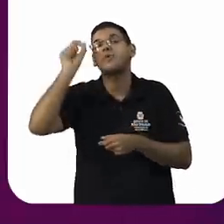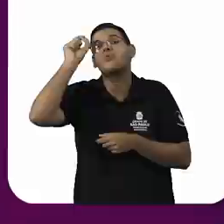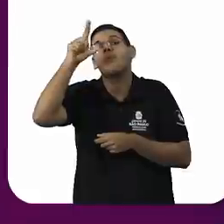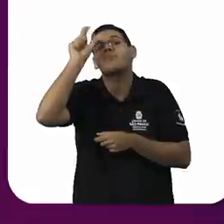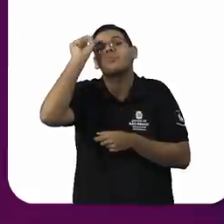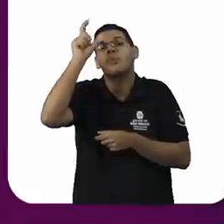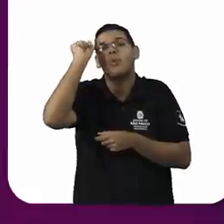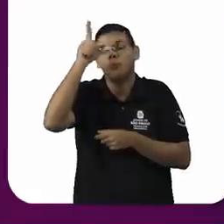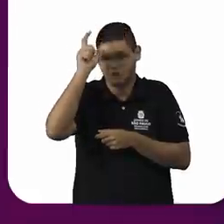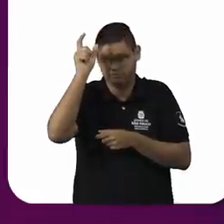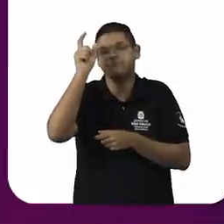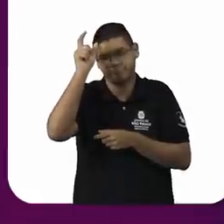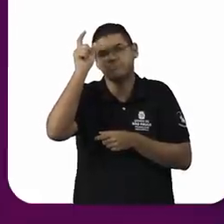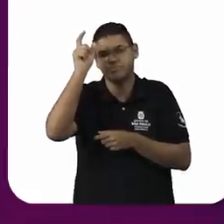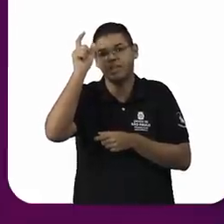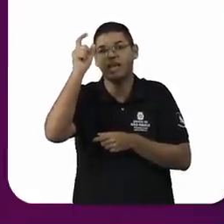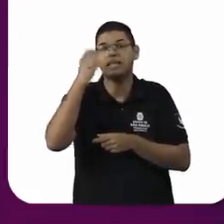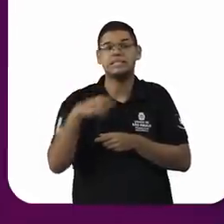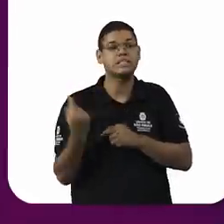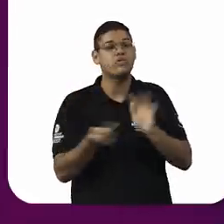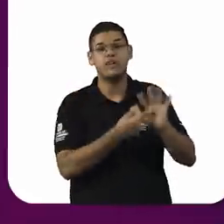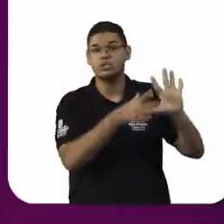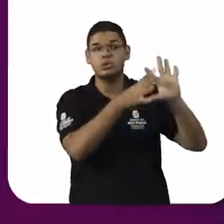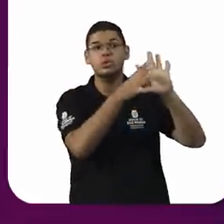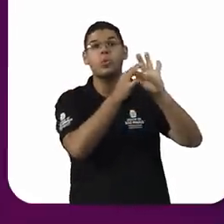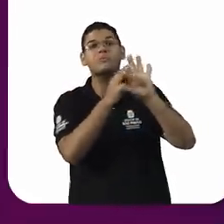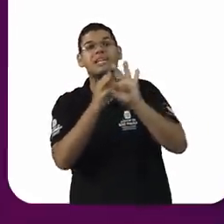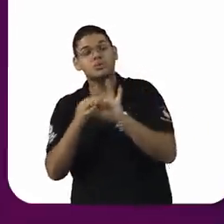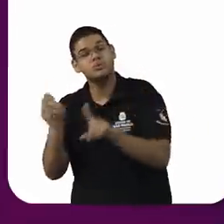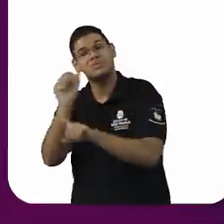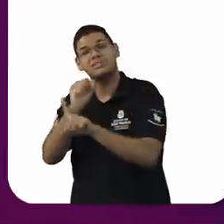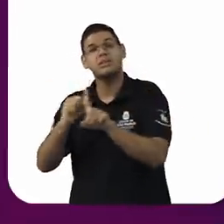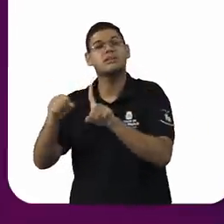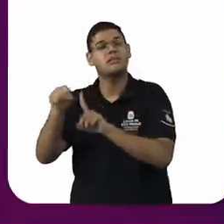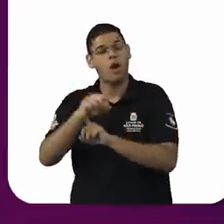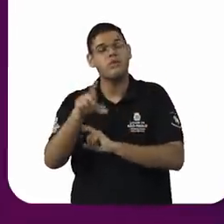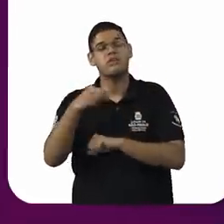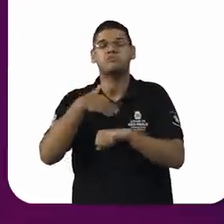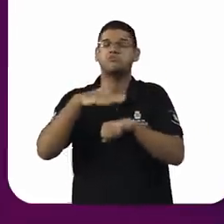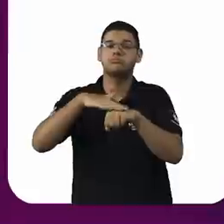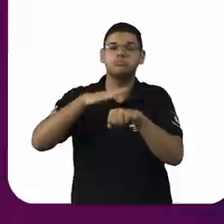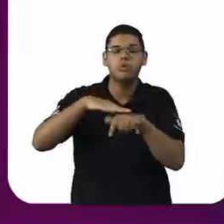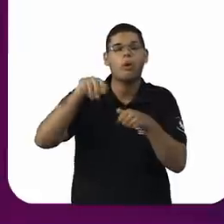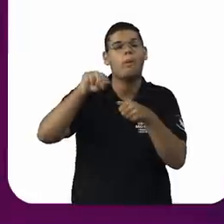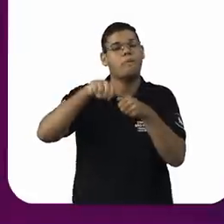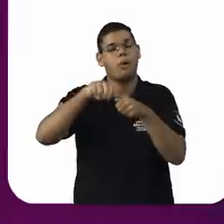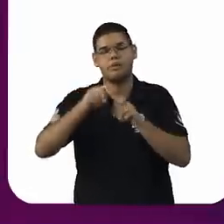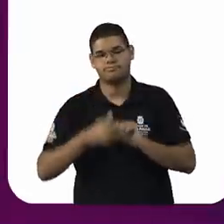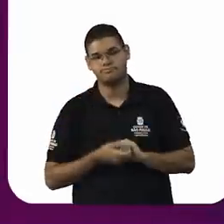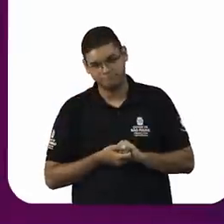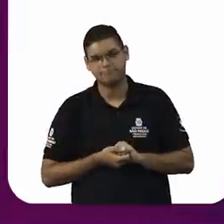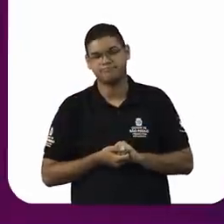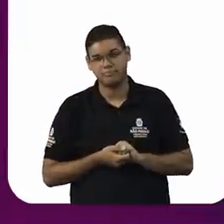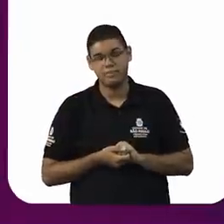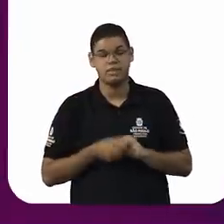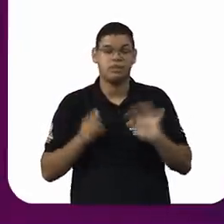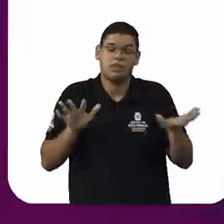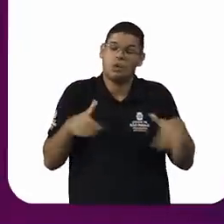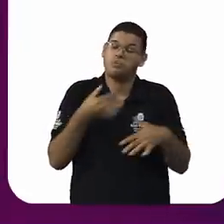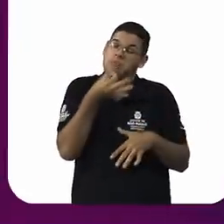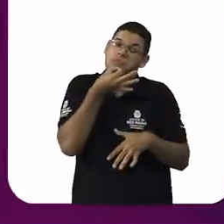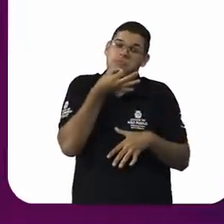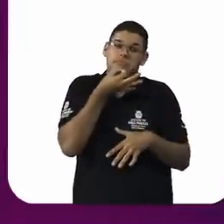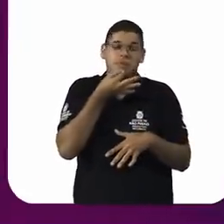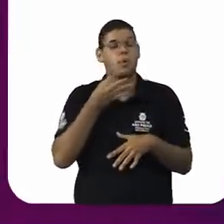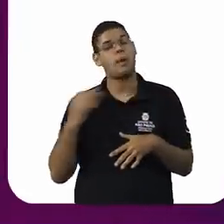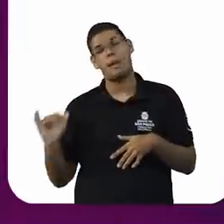contexto social e ela permeia também as organizações. Então, eu acho importante destacar isso para que a gente perceba o